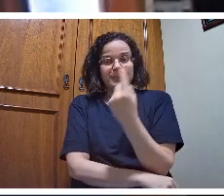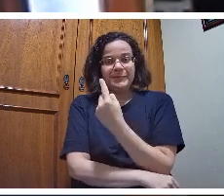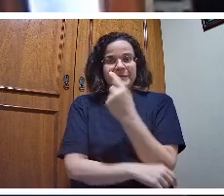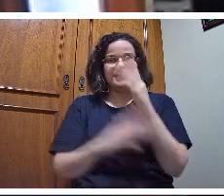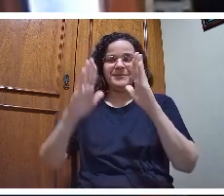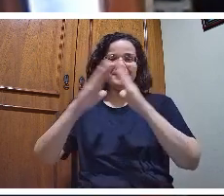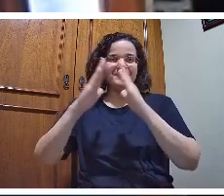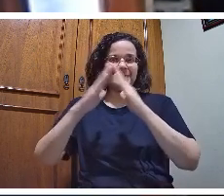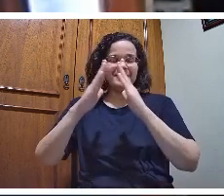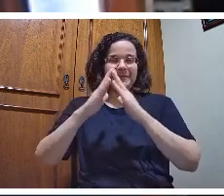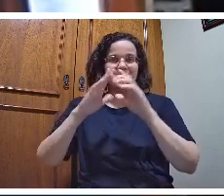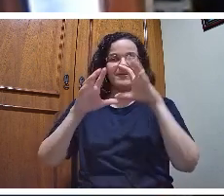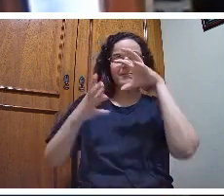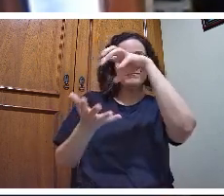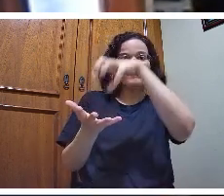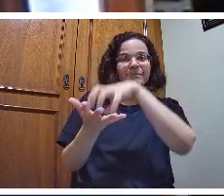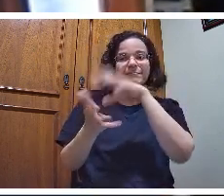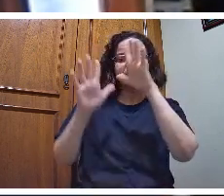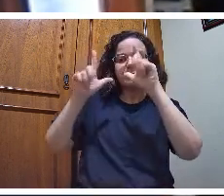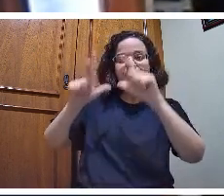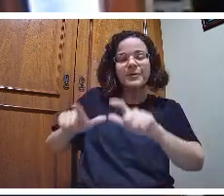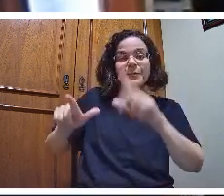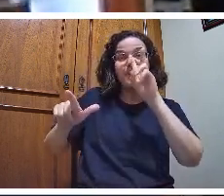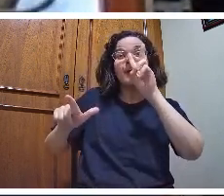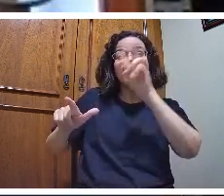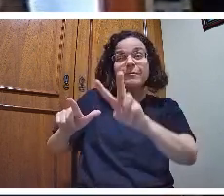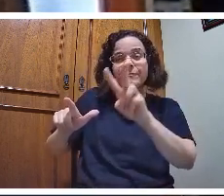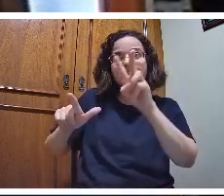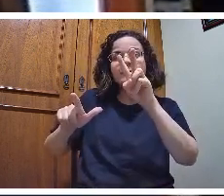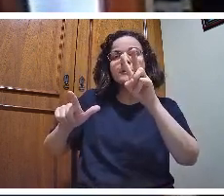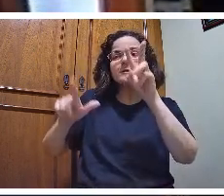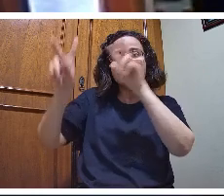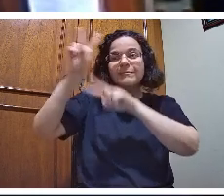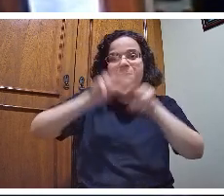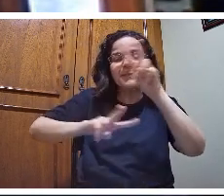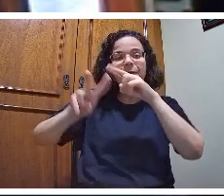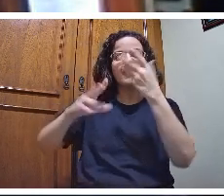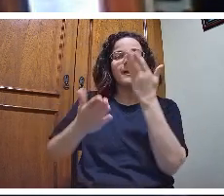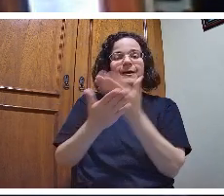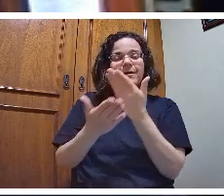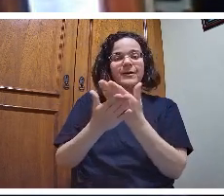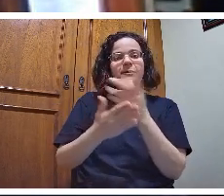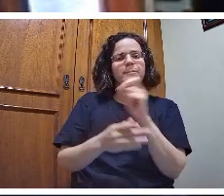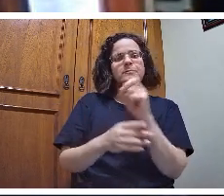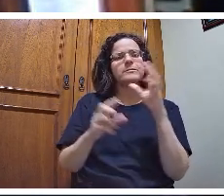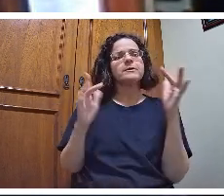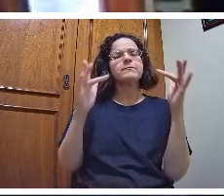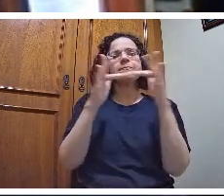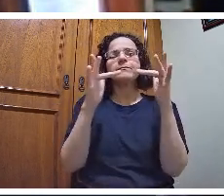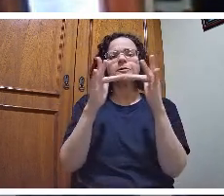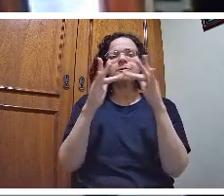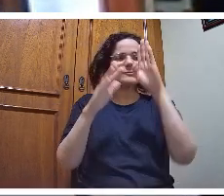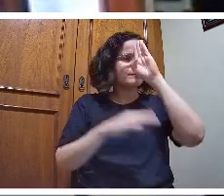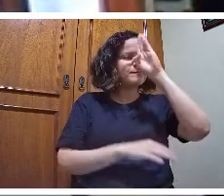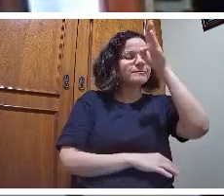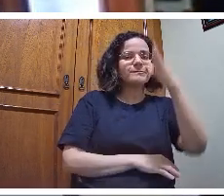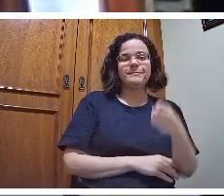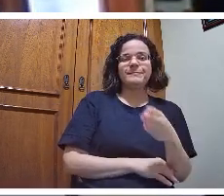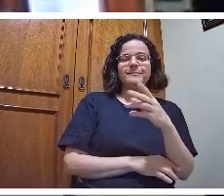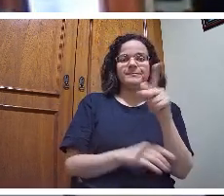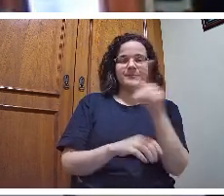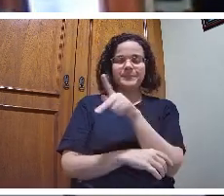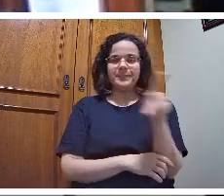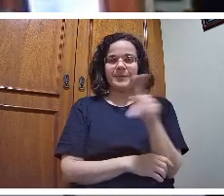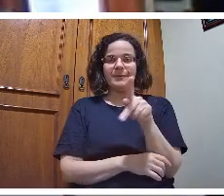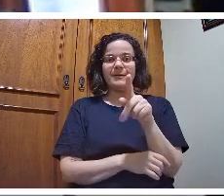aula, ele não está em contato direto físico com o professor. Então, essa nova alternativa de aprendizagem